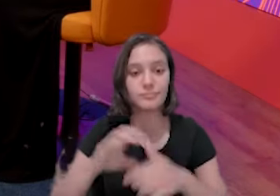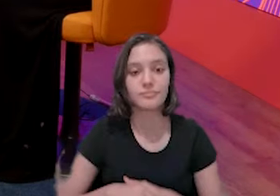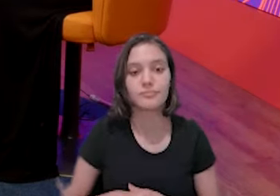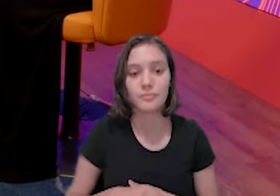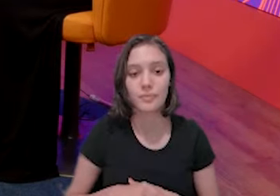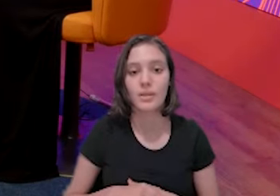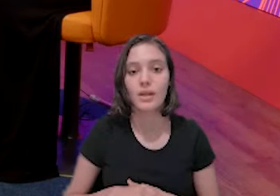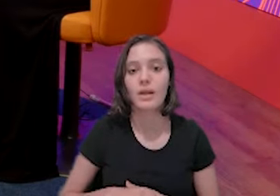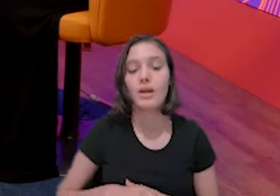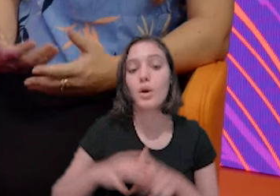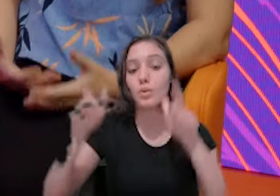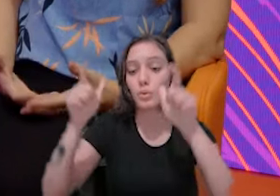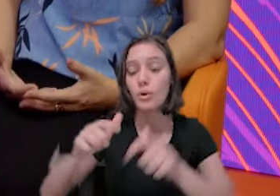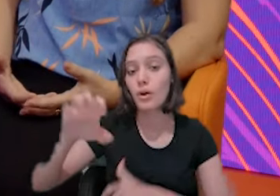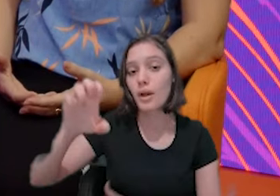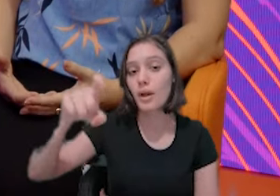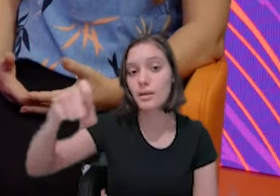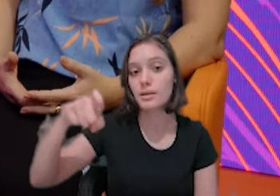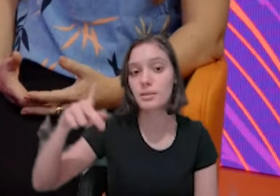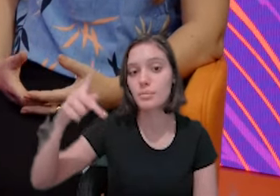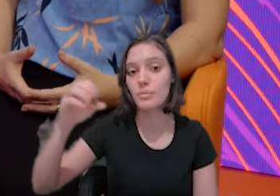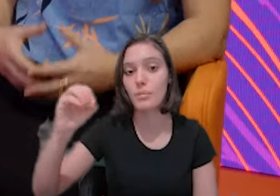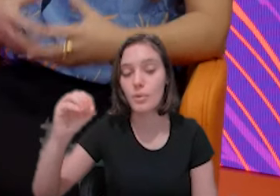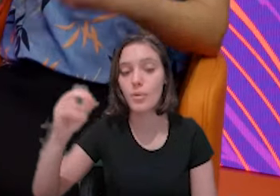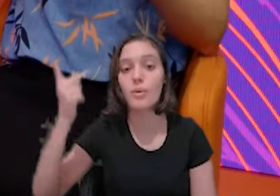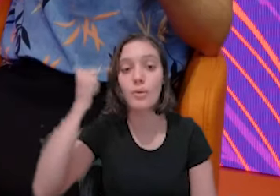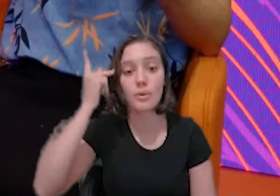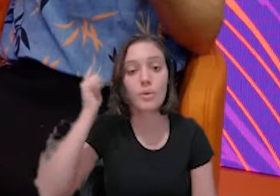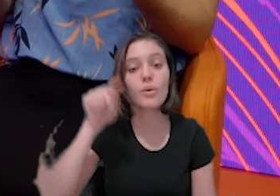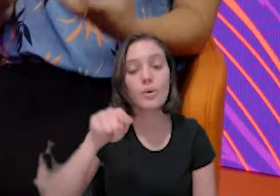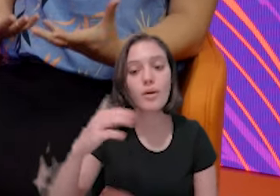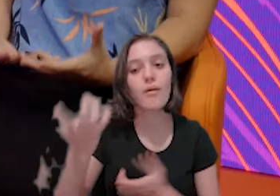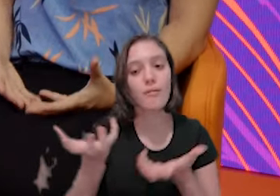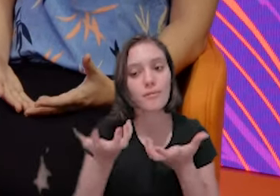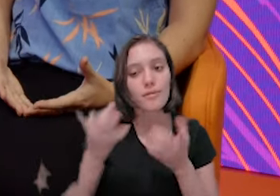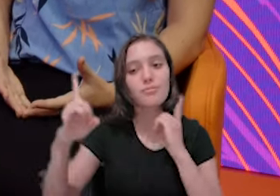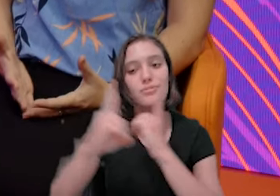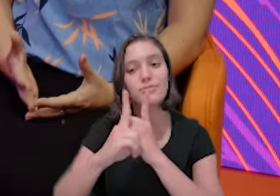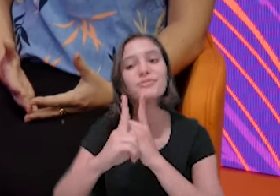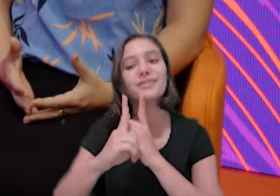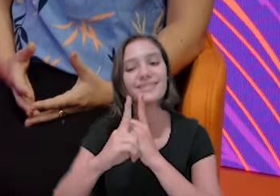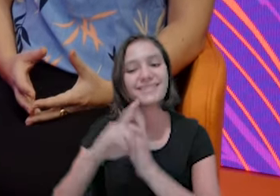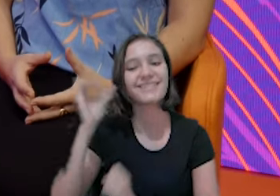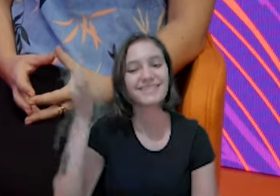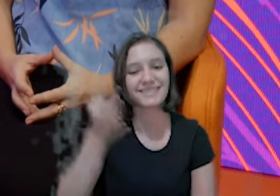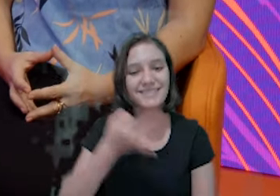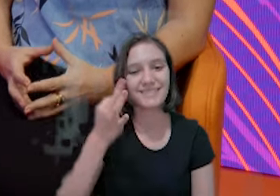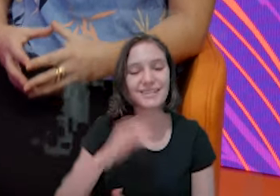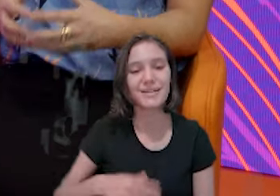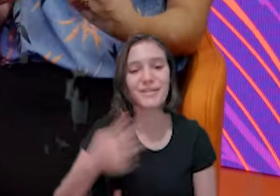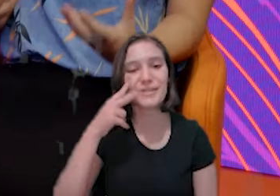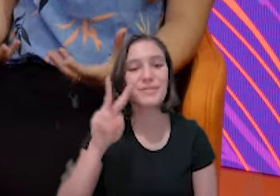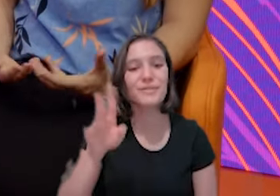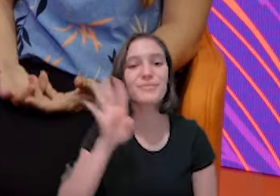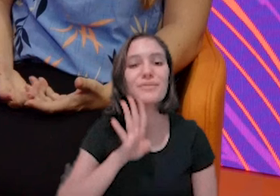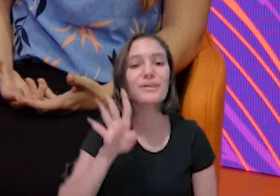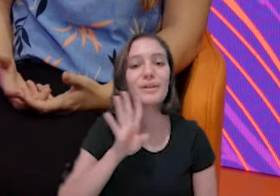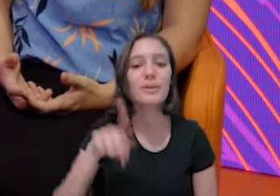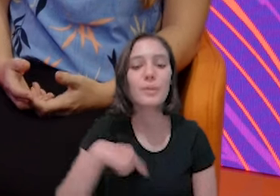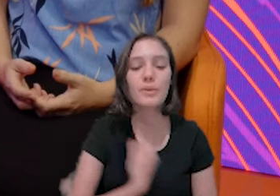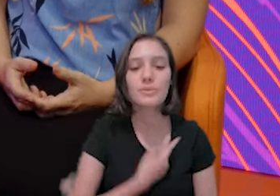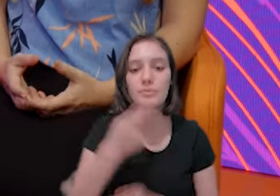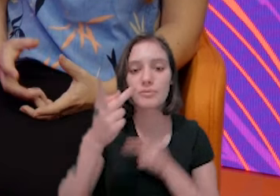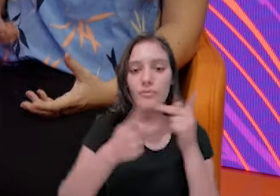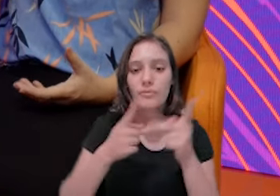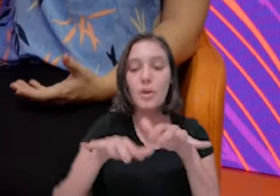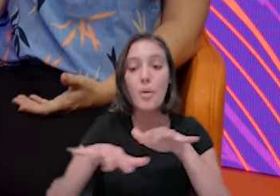gente se vê lá com certeza. Você vê como é bacana, né? A gente está aqui no movimento Sebrae Delas. É um encontro para elas.